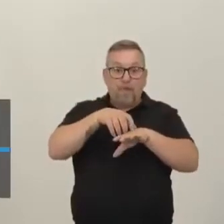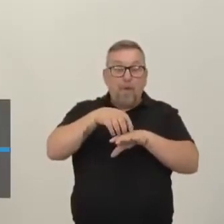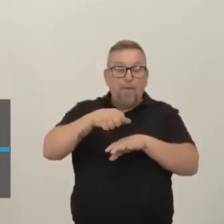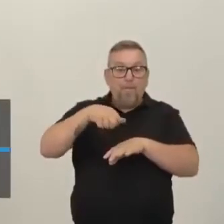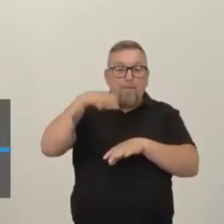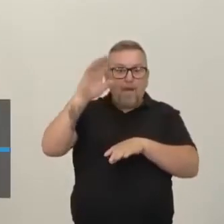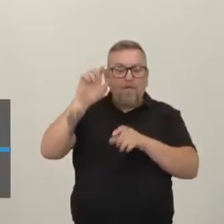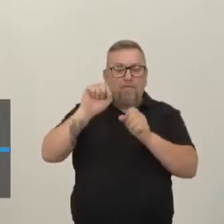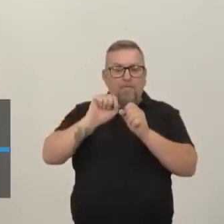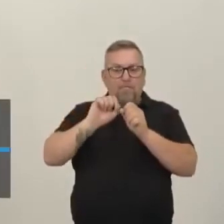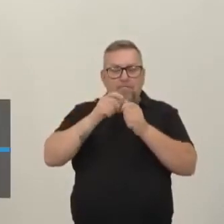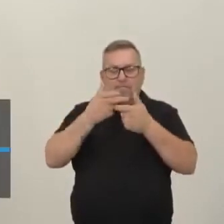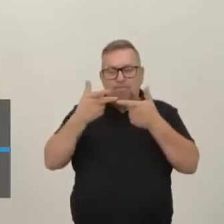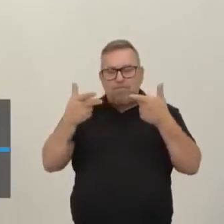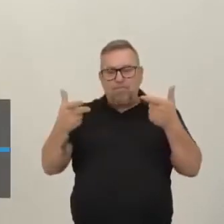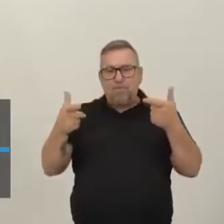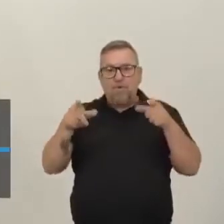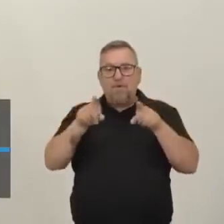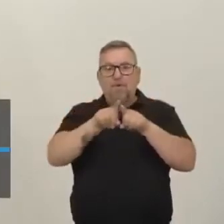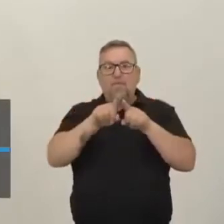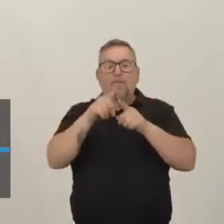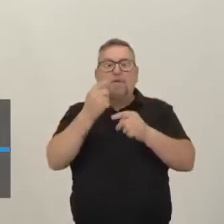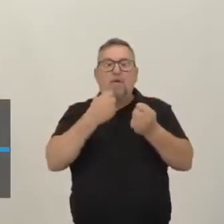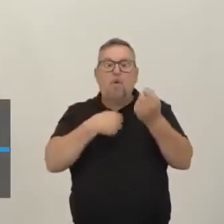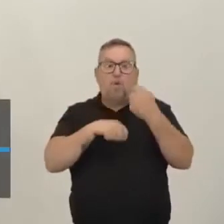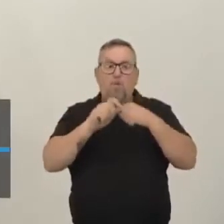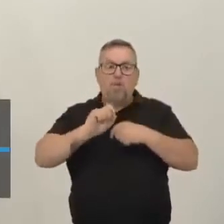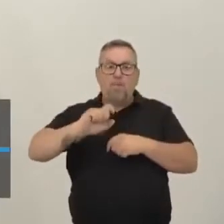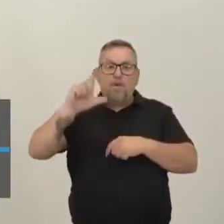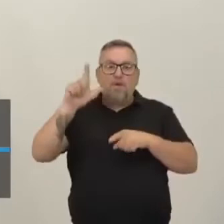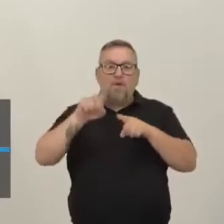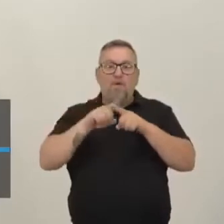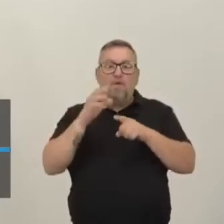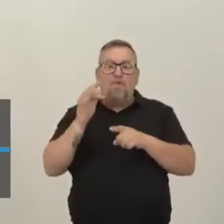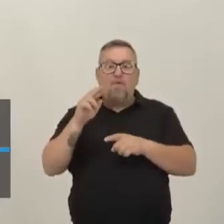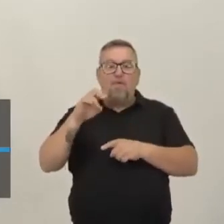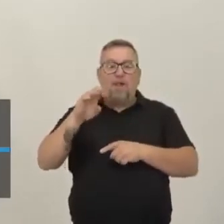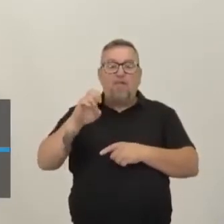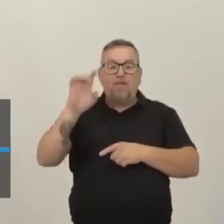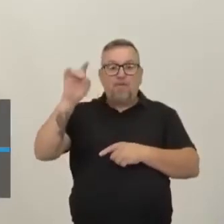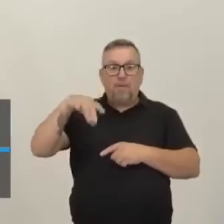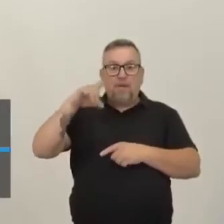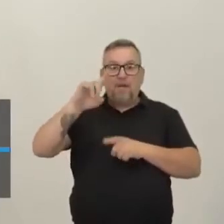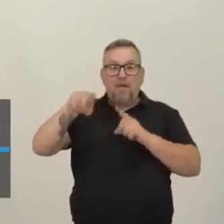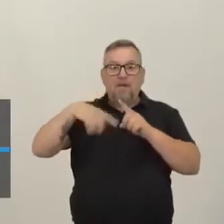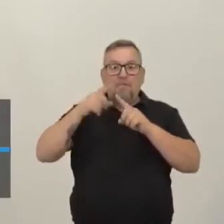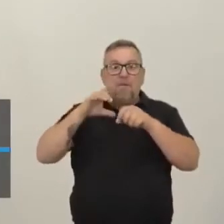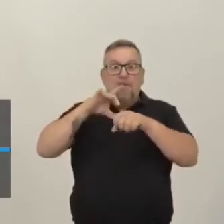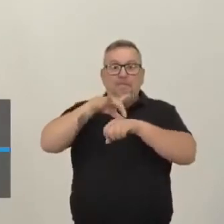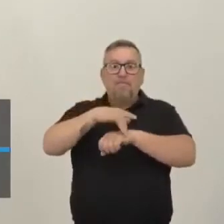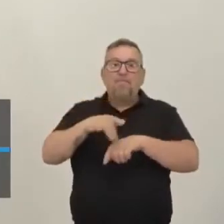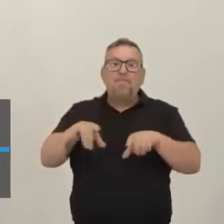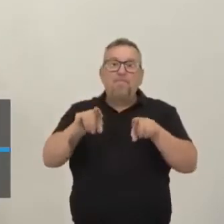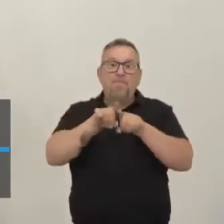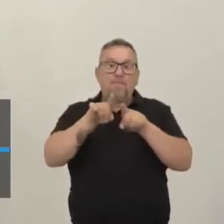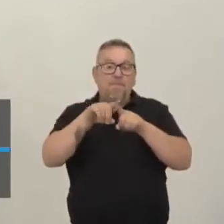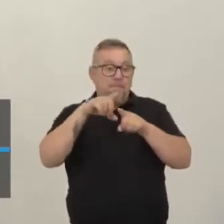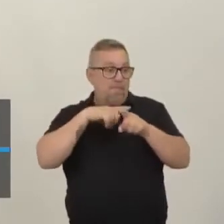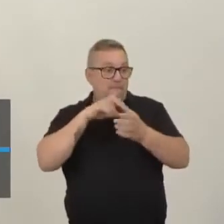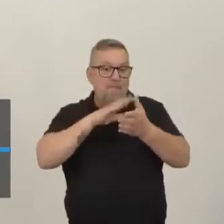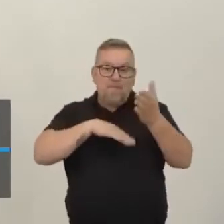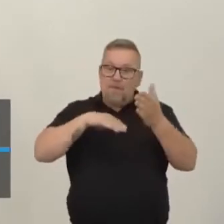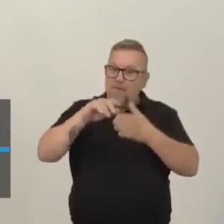mais produtos, a economia é maior, o frete é mais barato, é mais seguro. Então tem toda essa